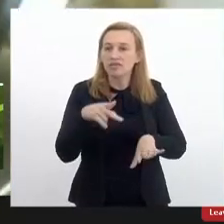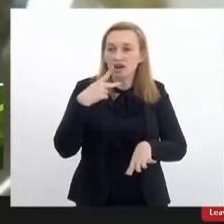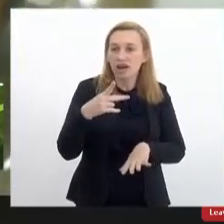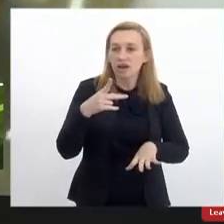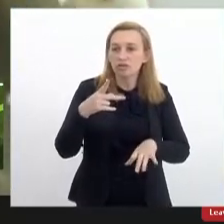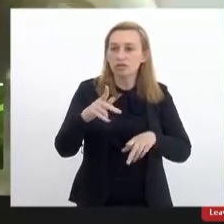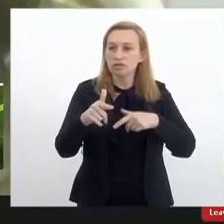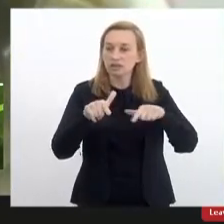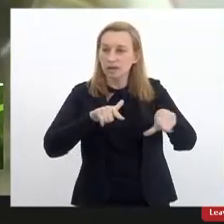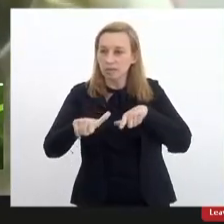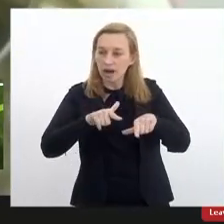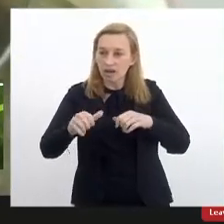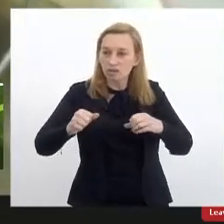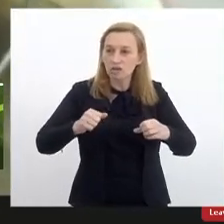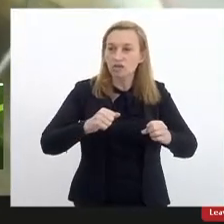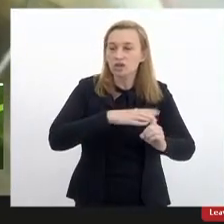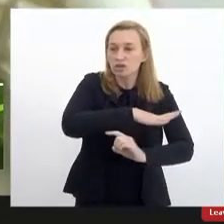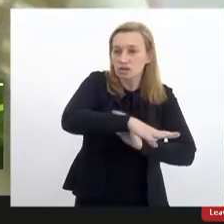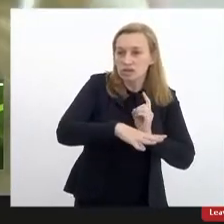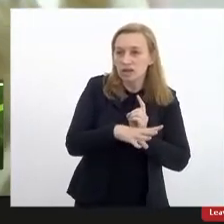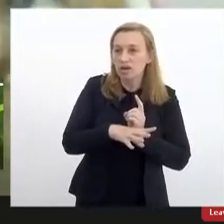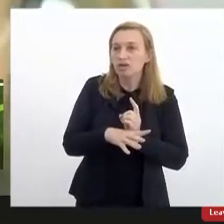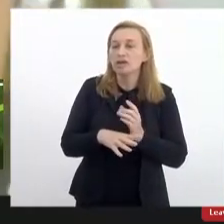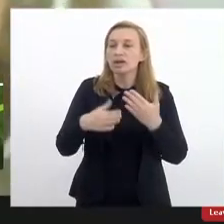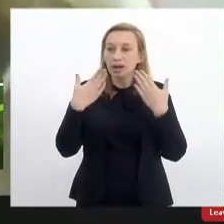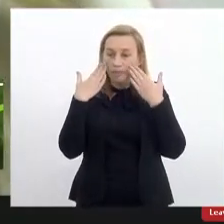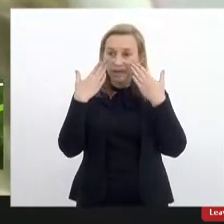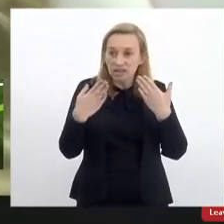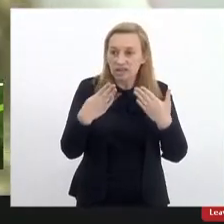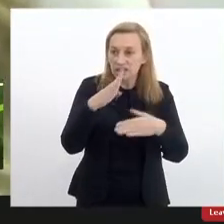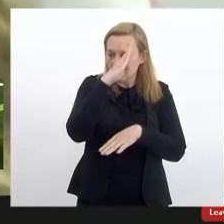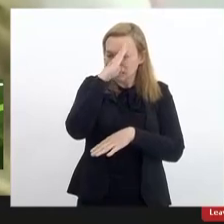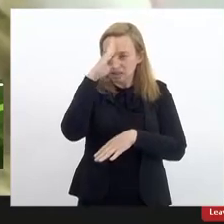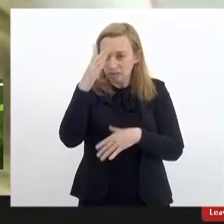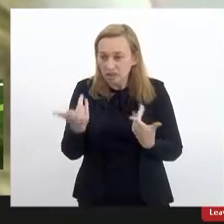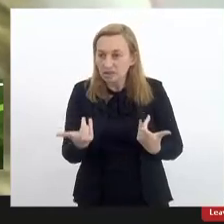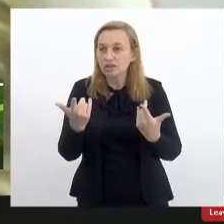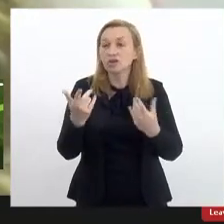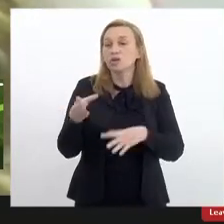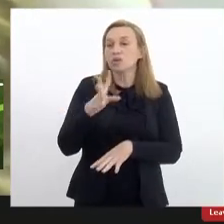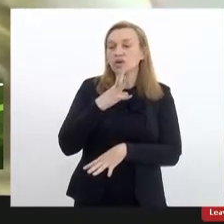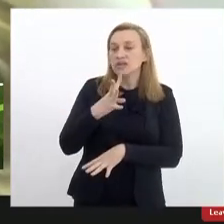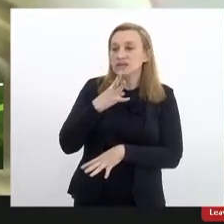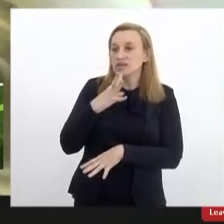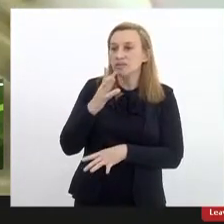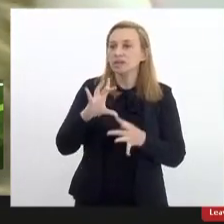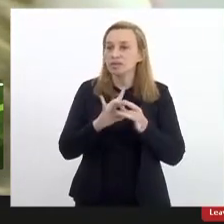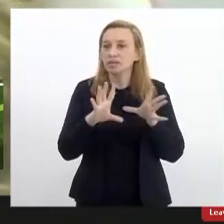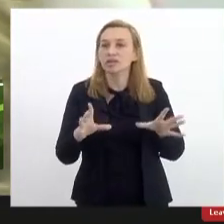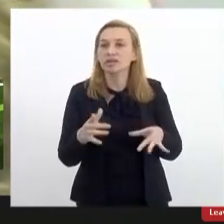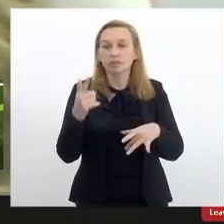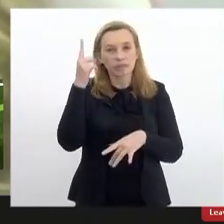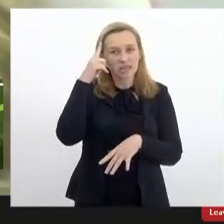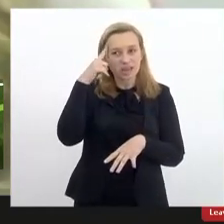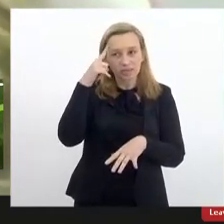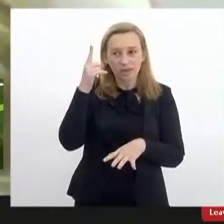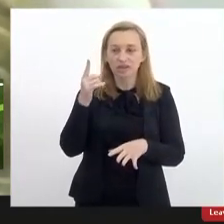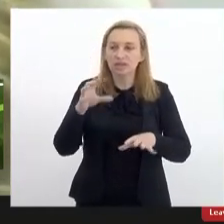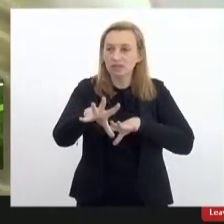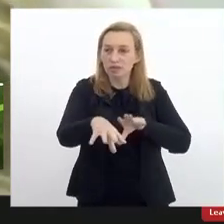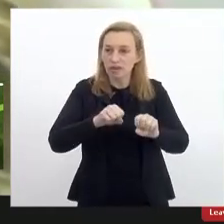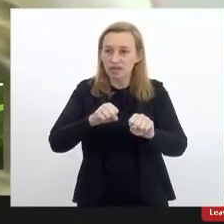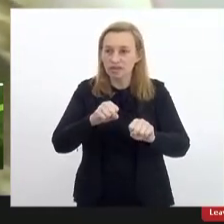social visto que essa categoria representa o vetor da construção do conhecimento da autonomia do pensamento crítico e da formação